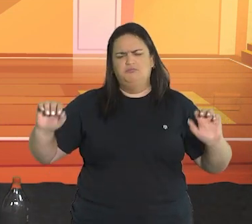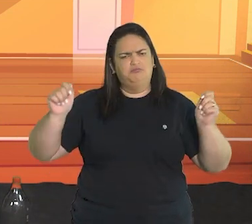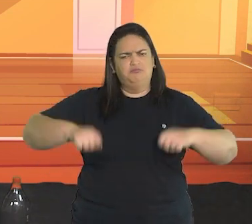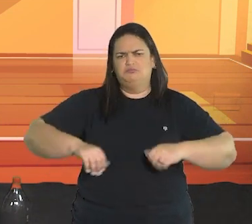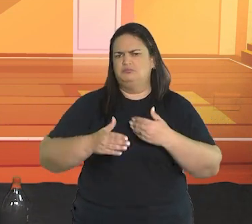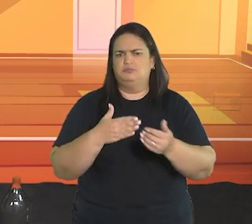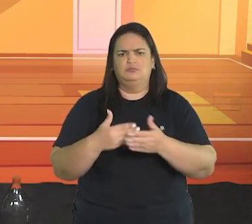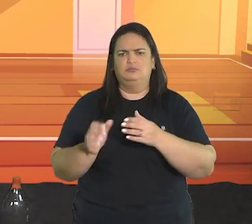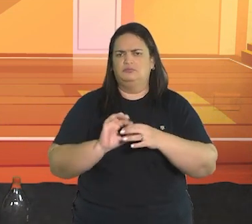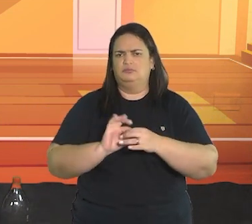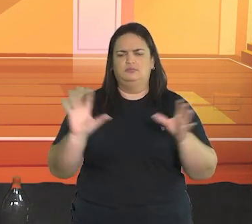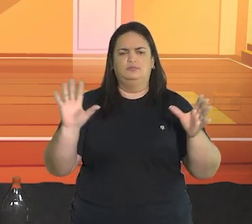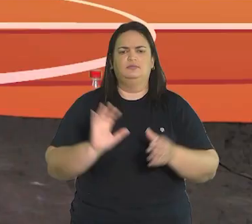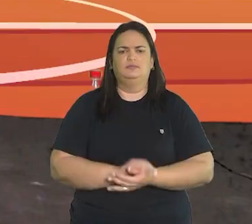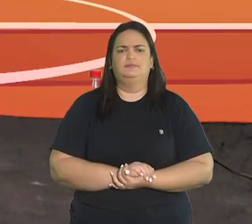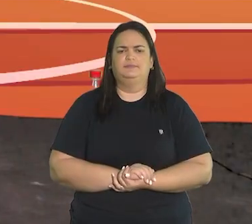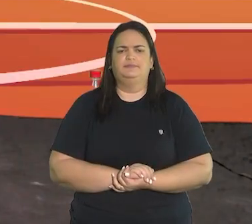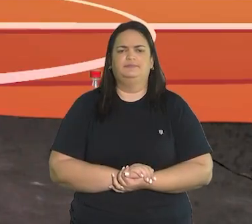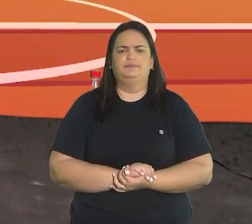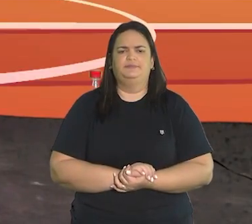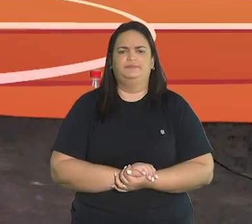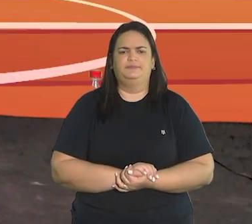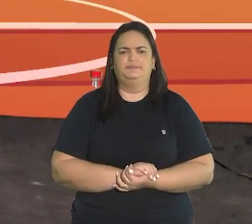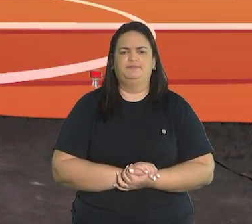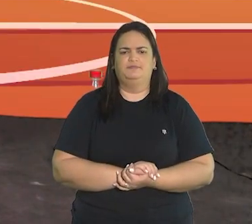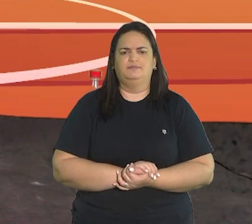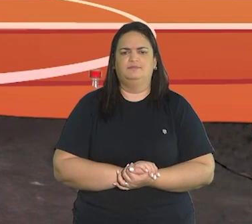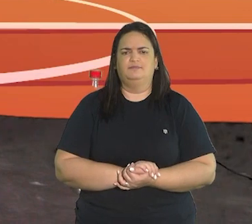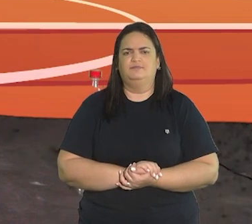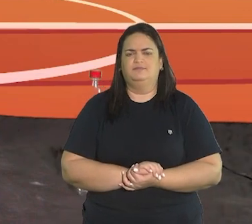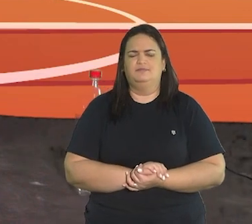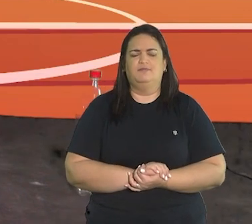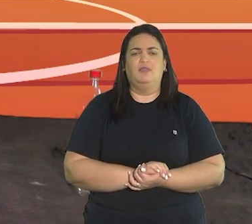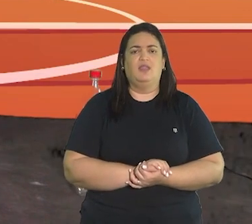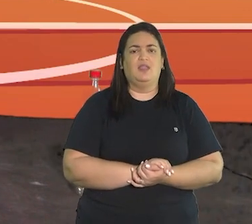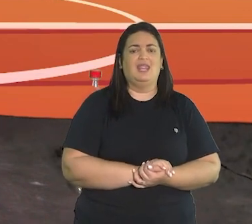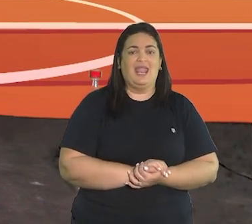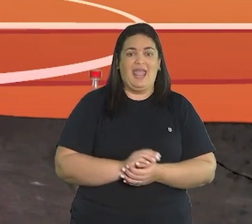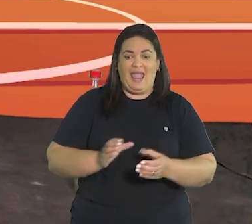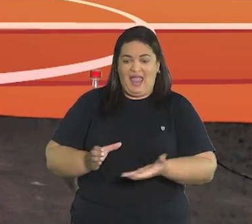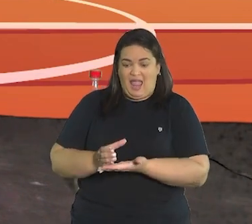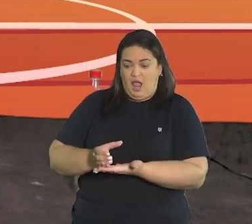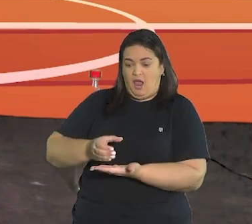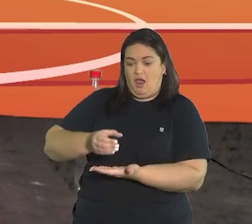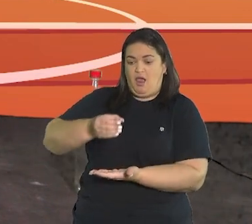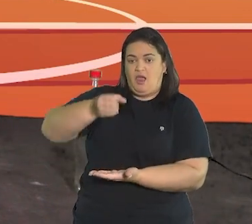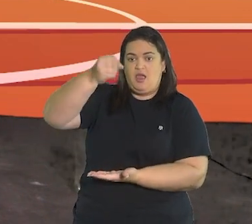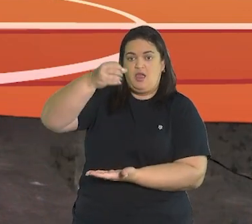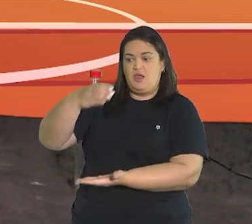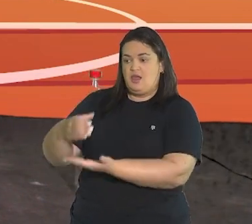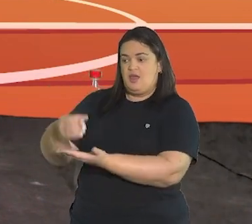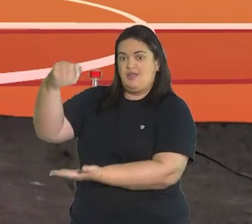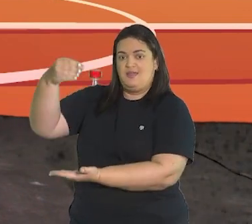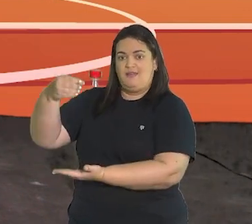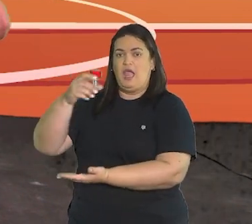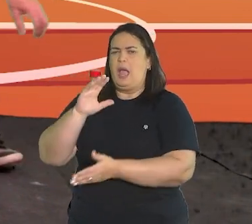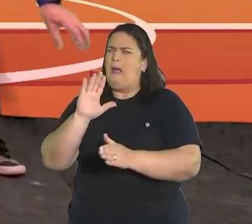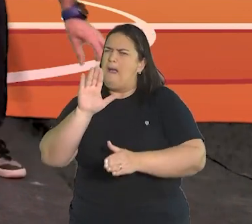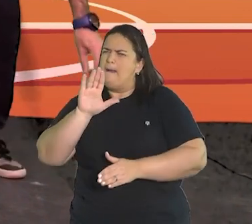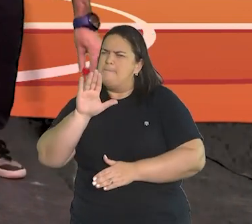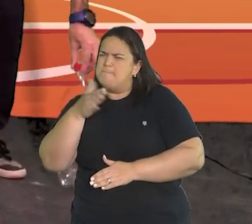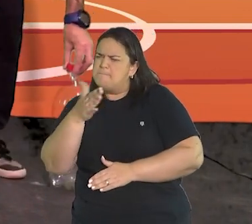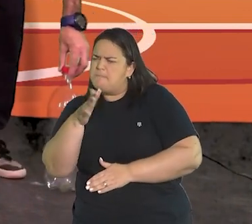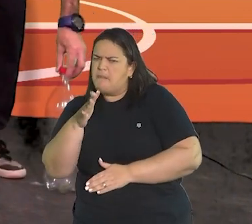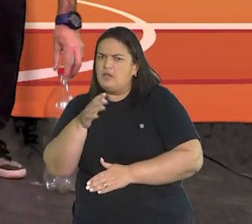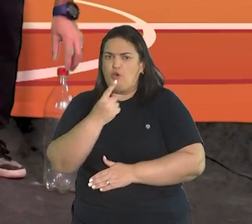Amarrei, deixei esticadinho. As garrafas eu vou colocar num espaço de um metro.